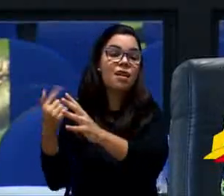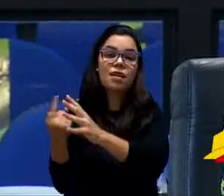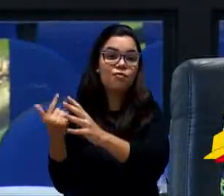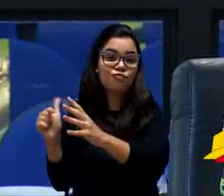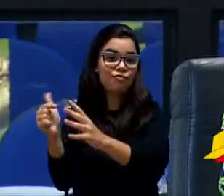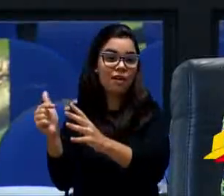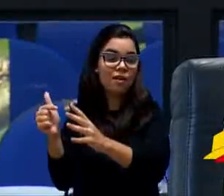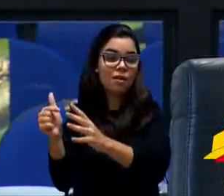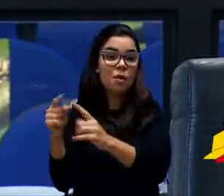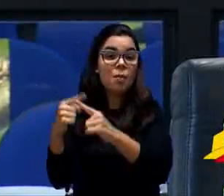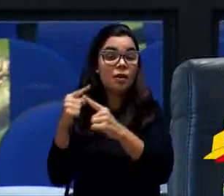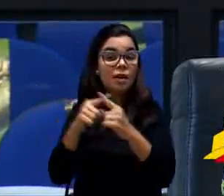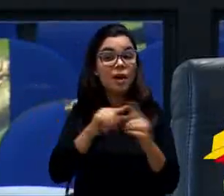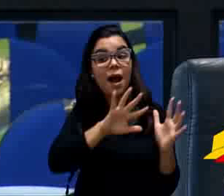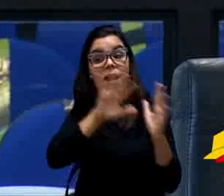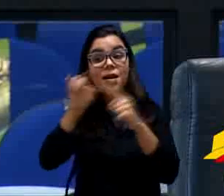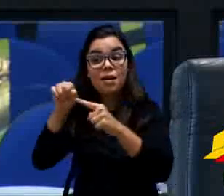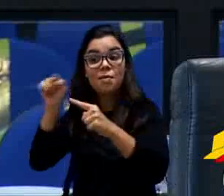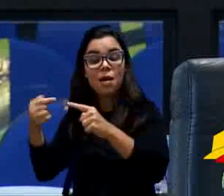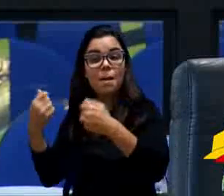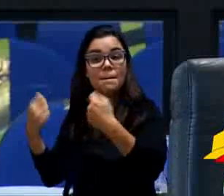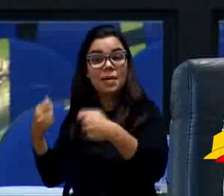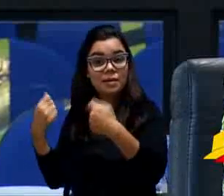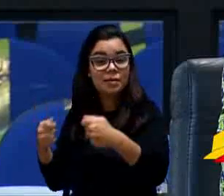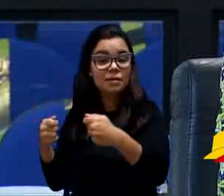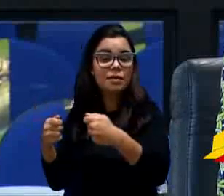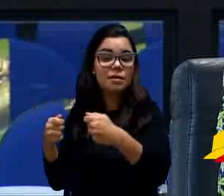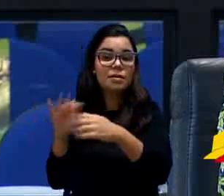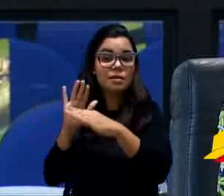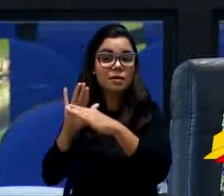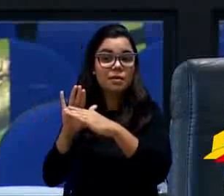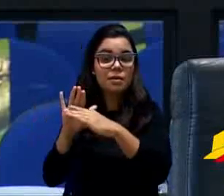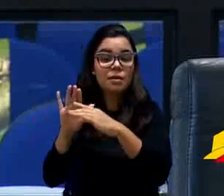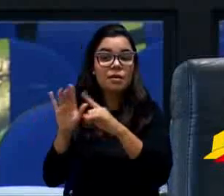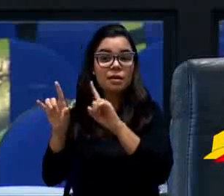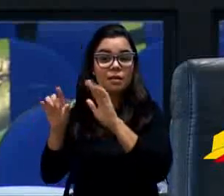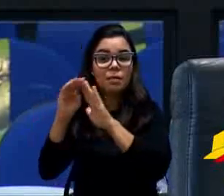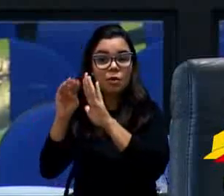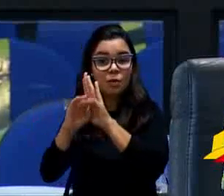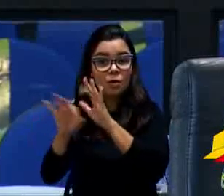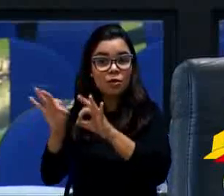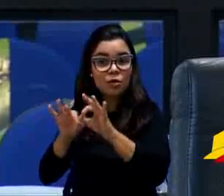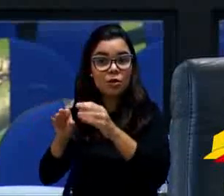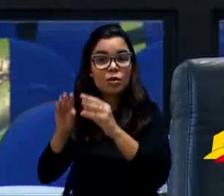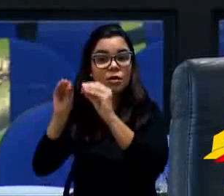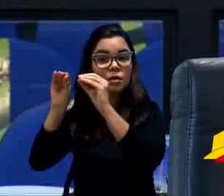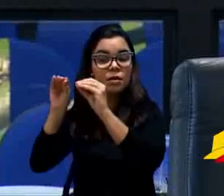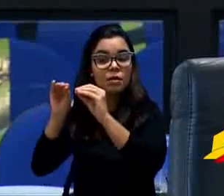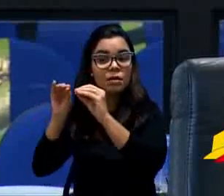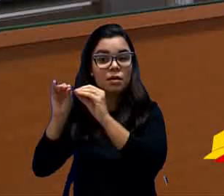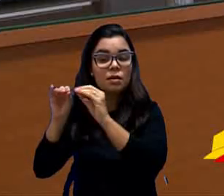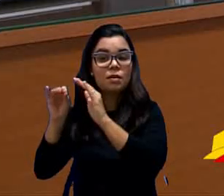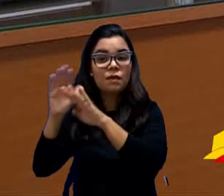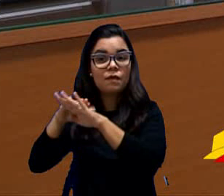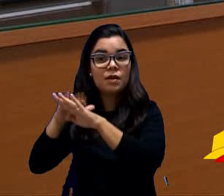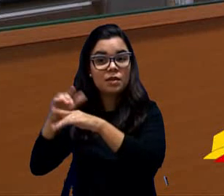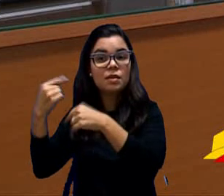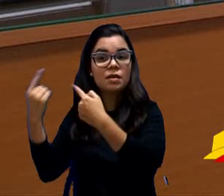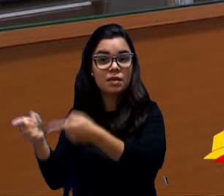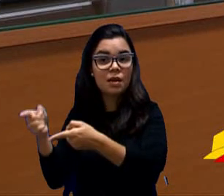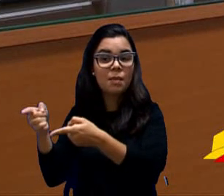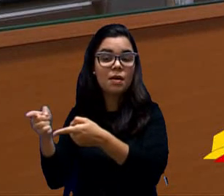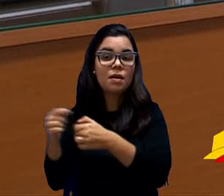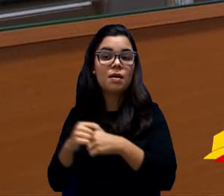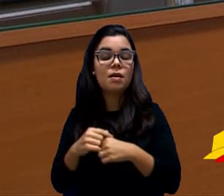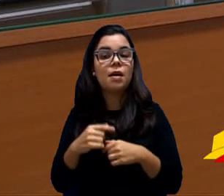que ele tem que ser contemplado também. Famílias de baixíssima renda, uma desor... É, naquele lá, eu estive com o prefeito lá e já